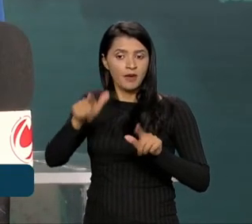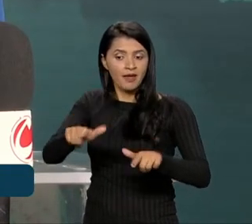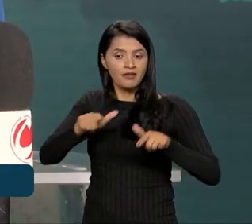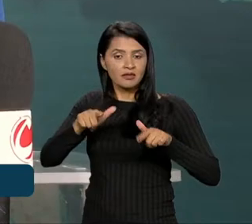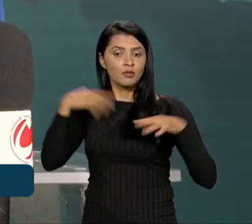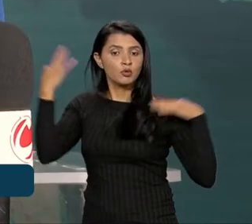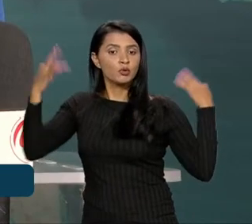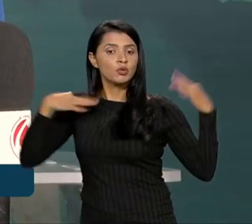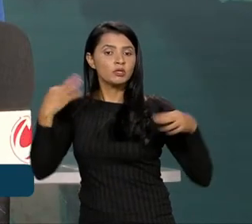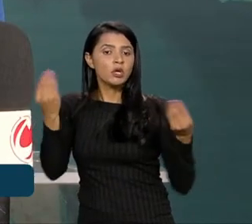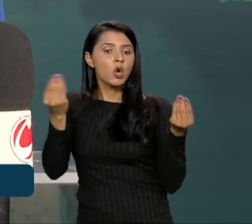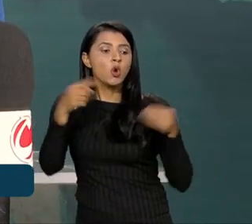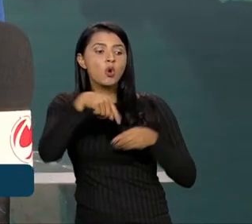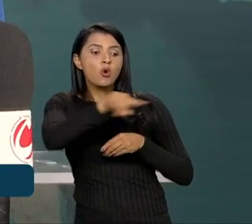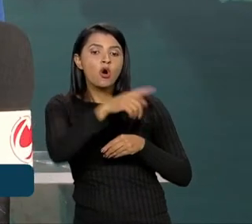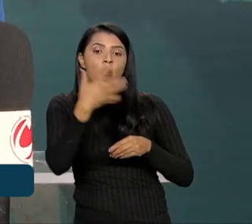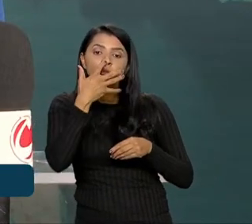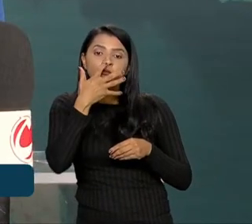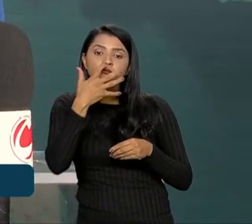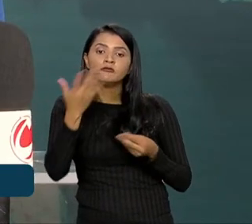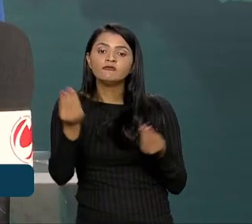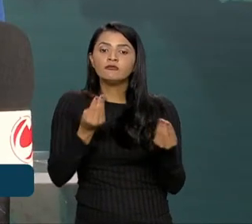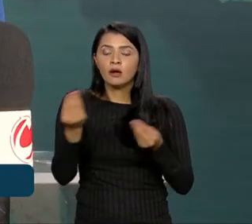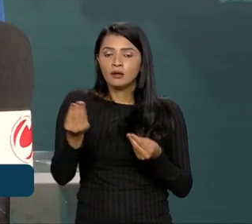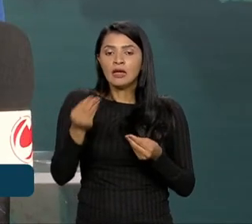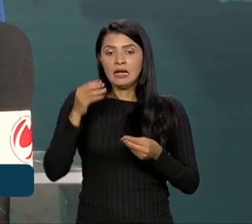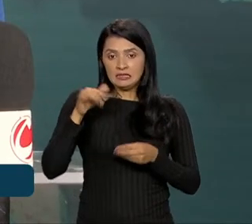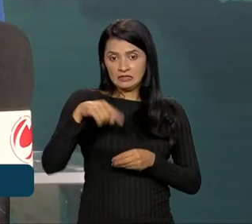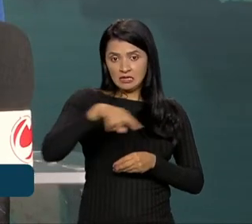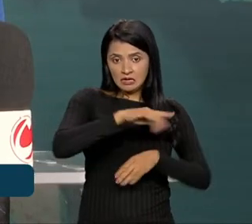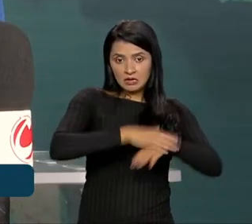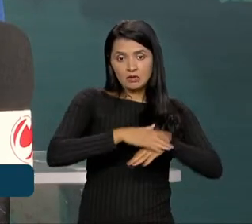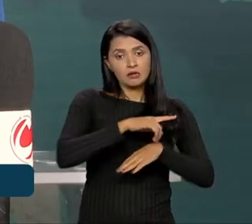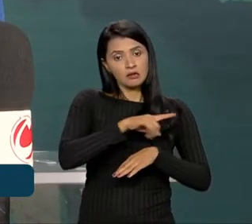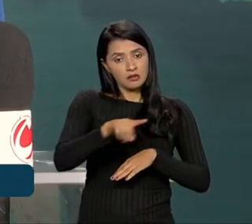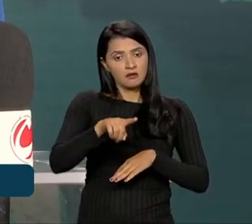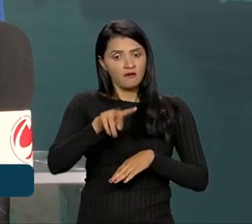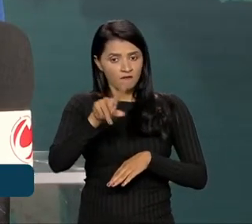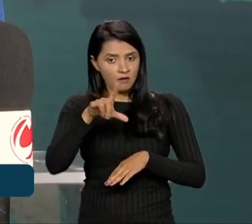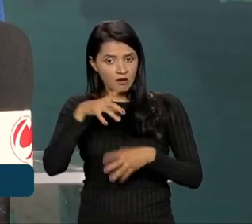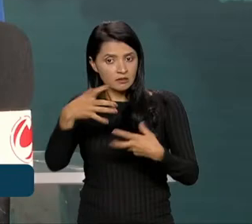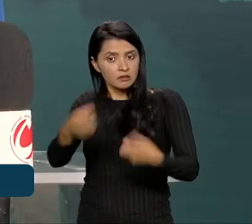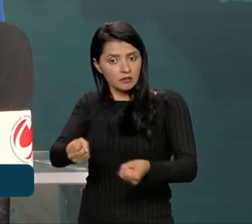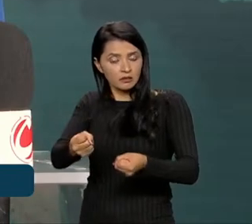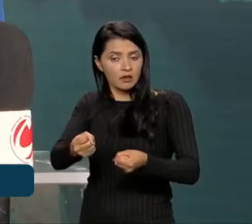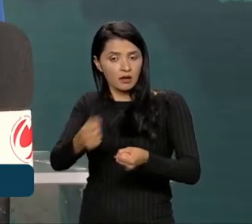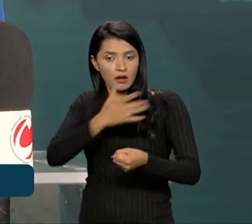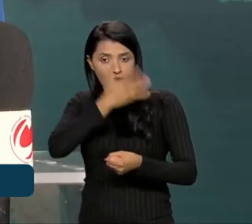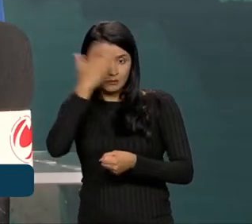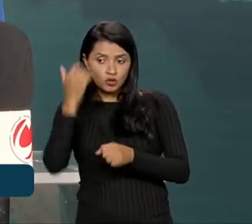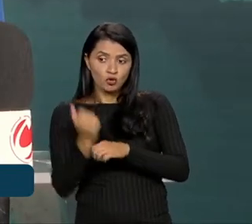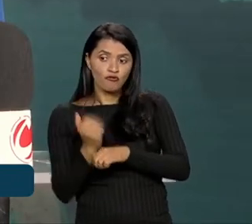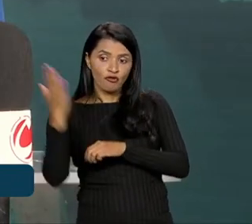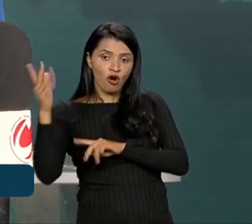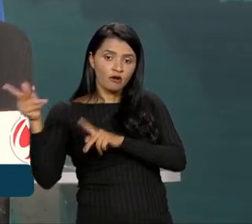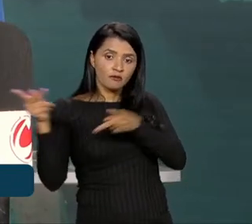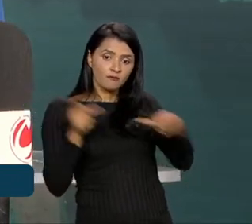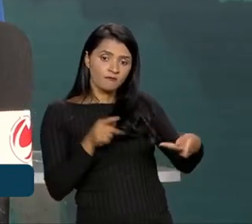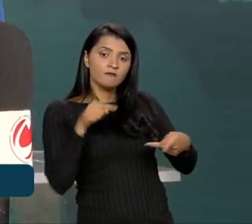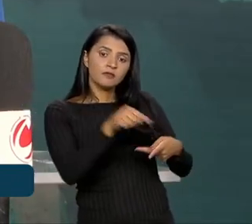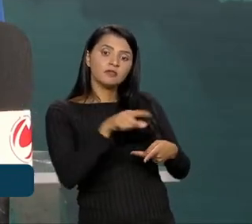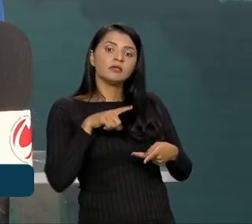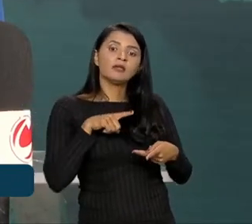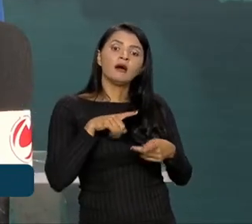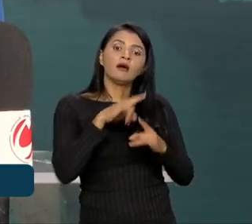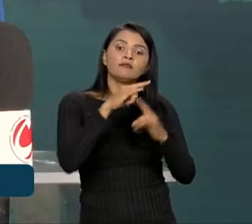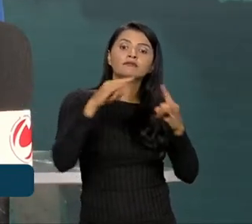turistas? De que forma a senhora vai qualificar? E se eles mesmo vão aceitar as pessoas de fora visitarem